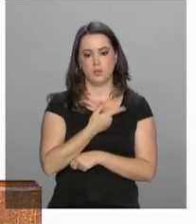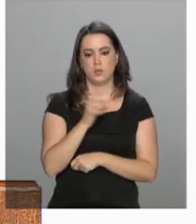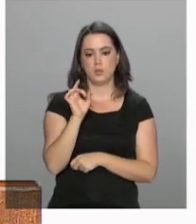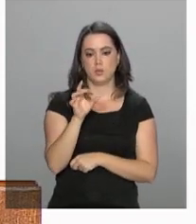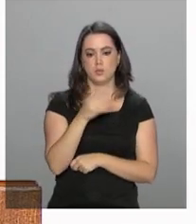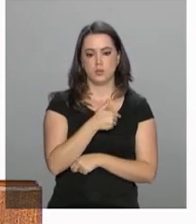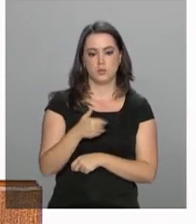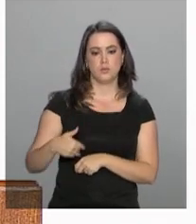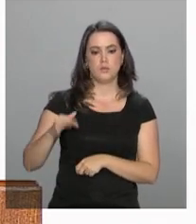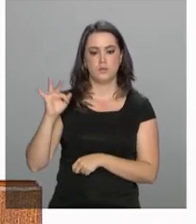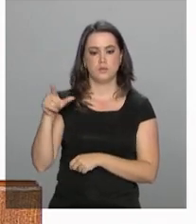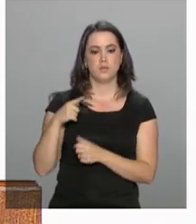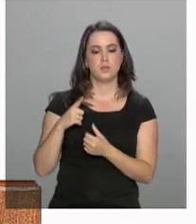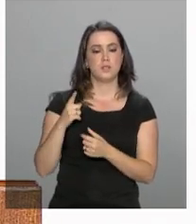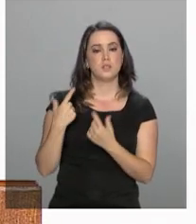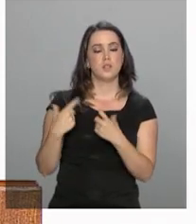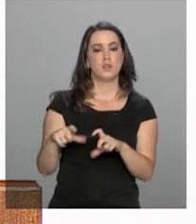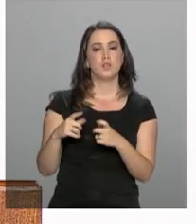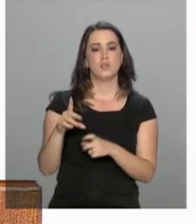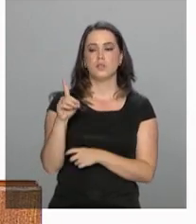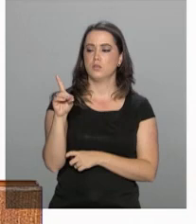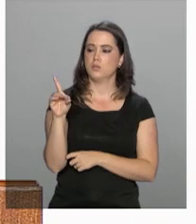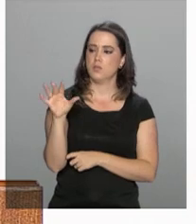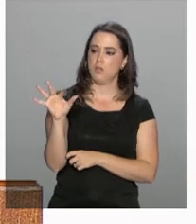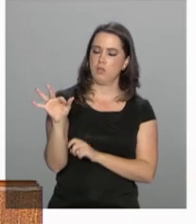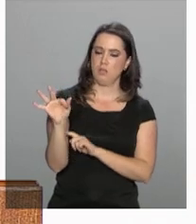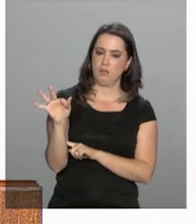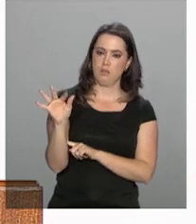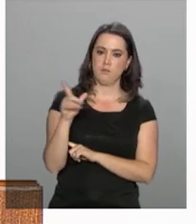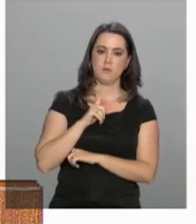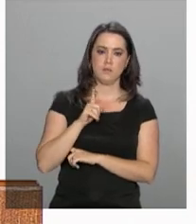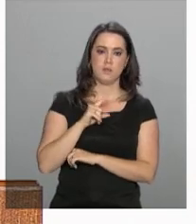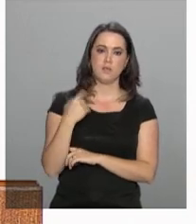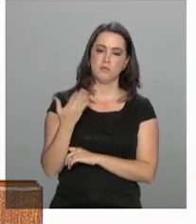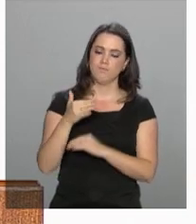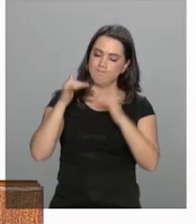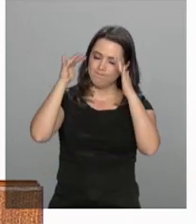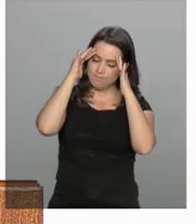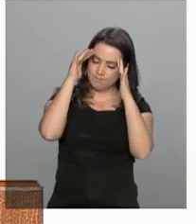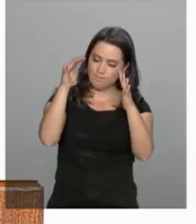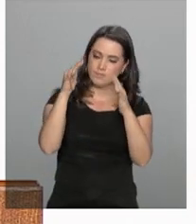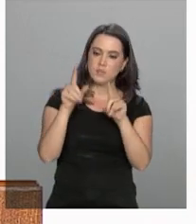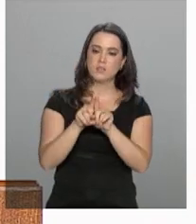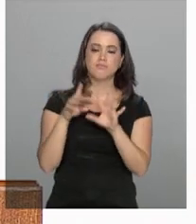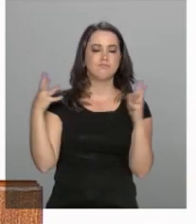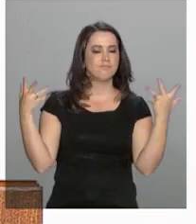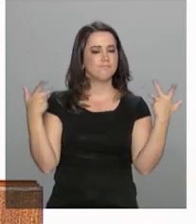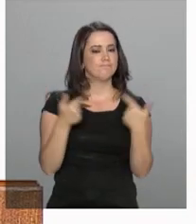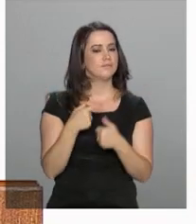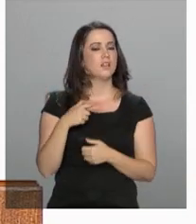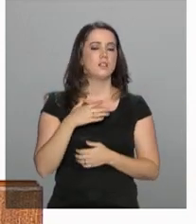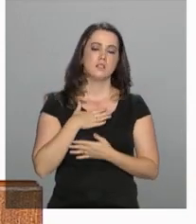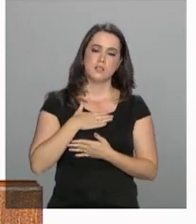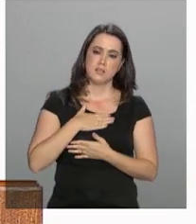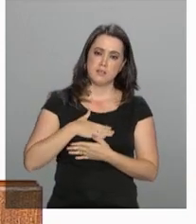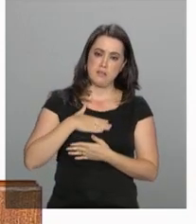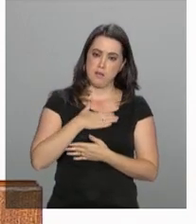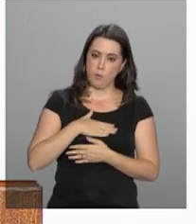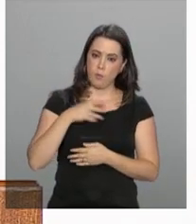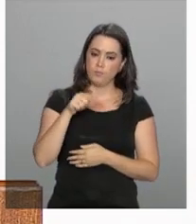a União, porque tem uma residência que é o Distrito Federal. Noto que é uma honra extraordinária receber